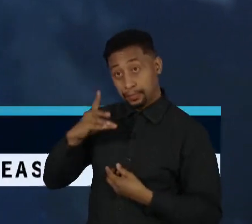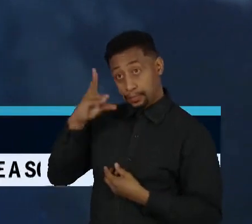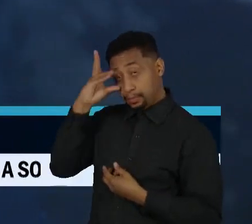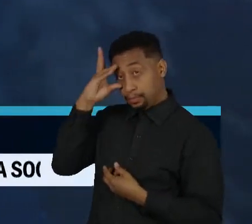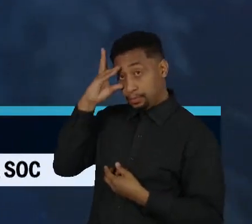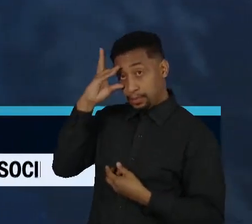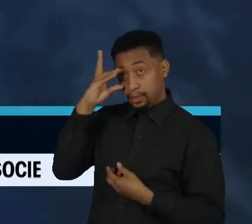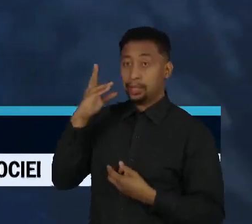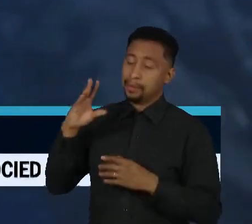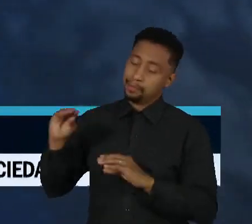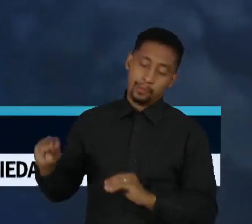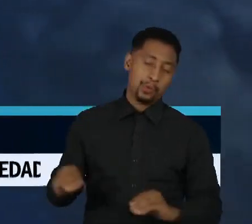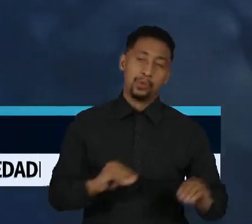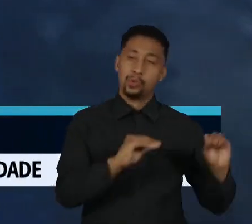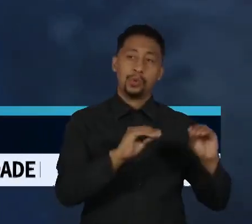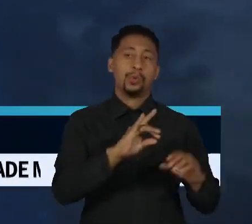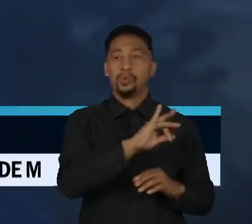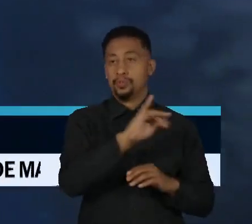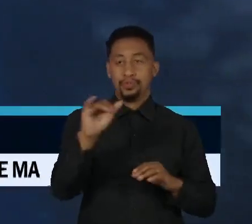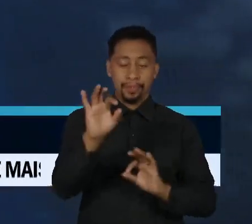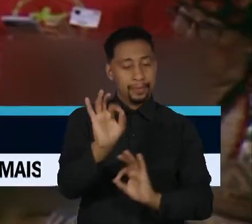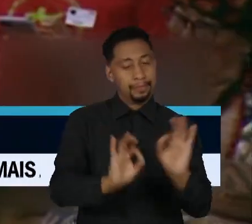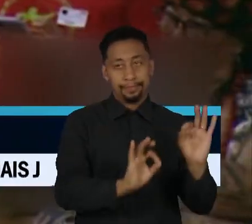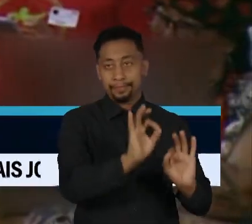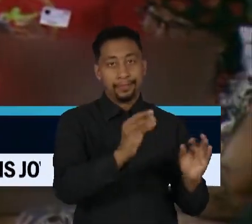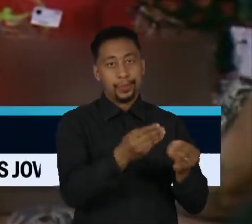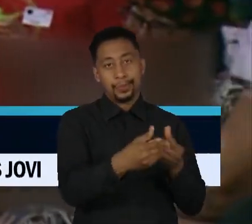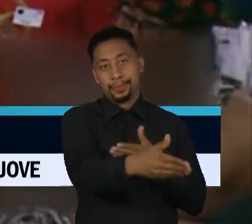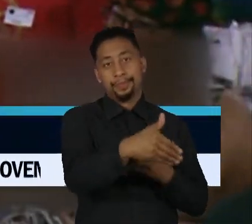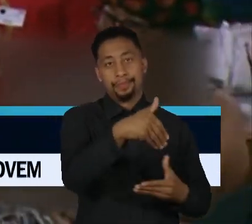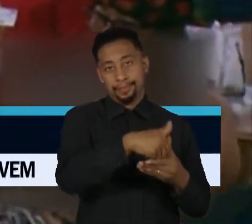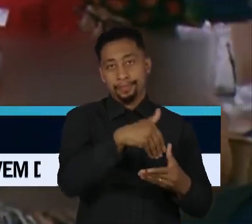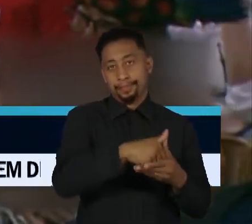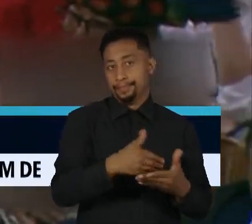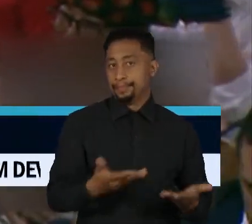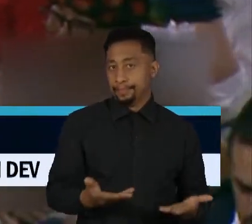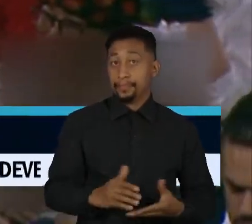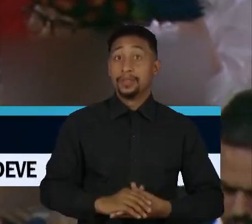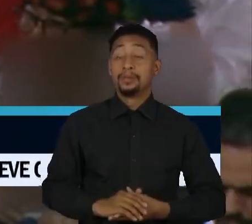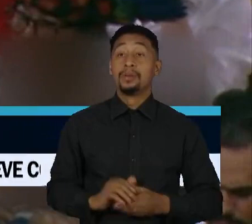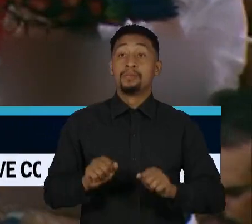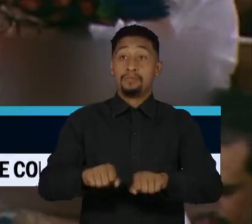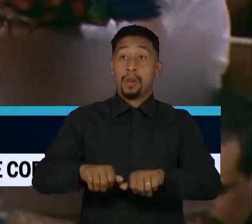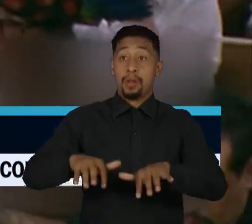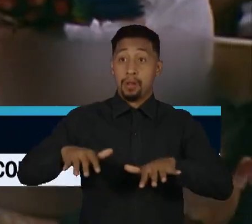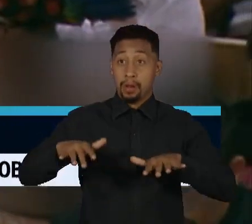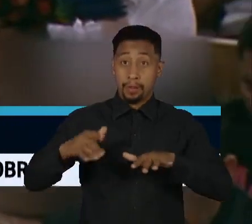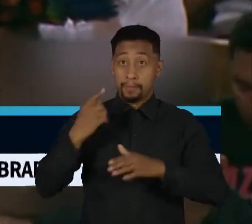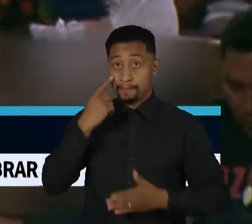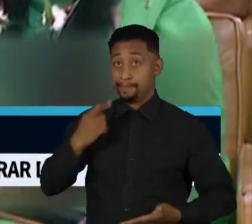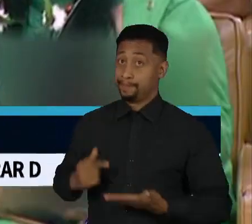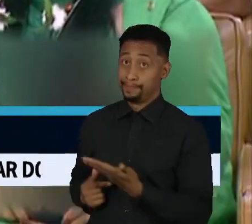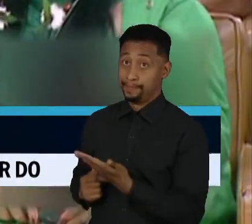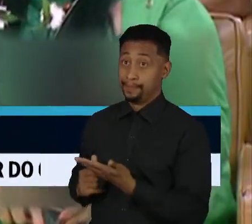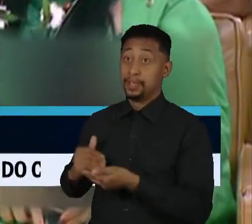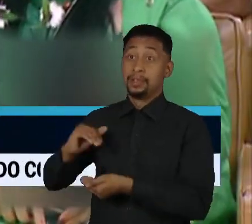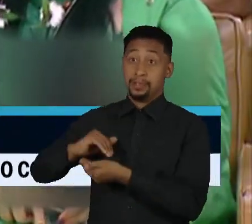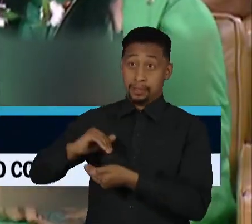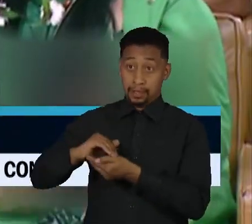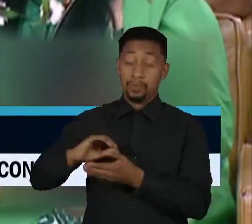adia mais uma vez a decisão sobre o tema. Na plateia do plenário do Supremo Tribunal Federal,